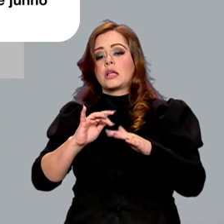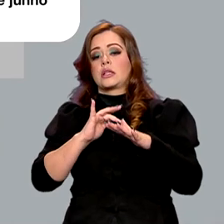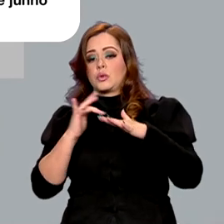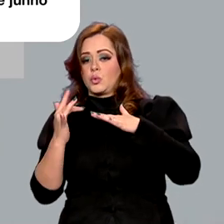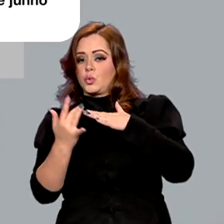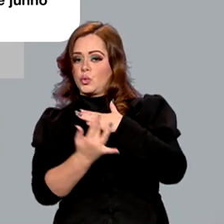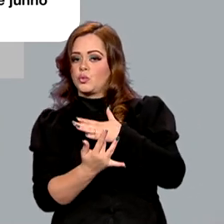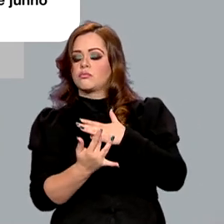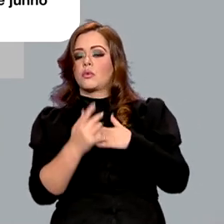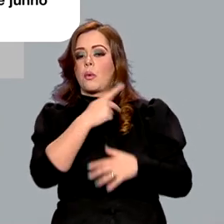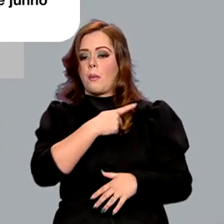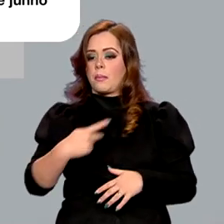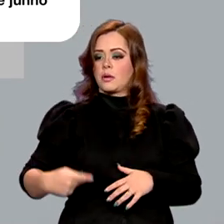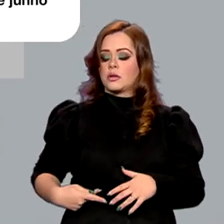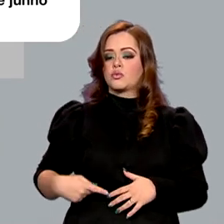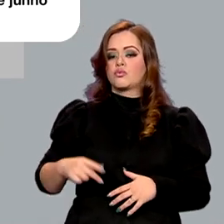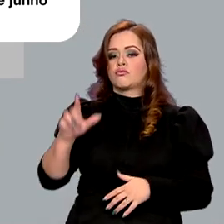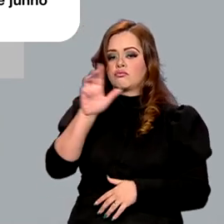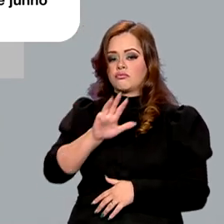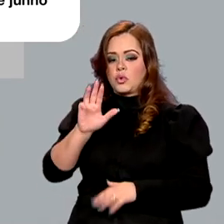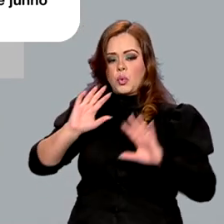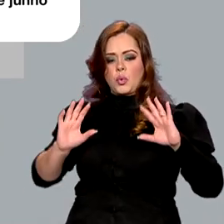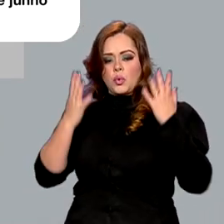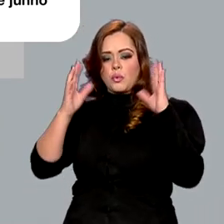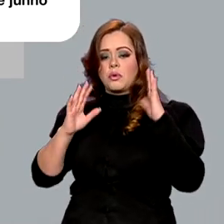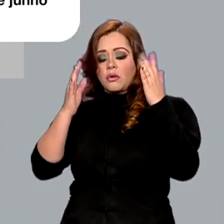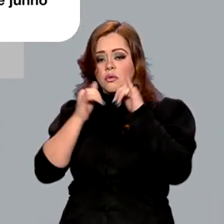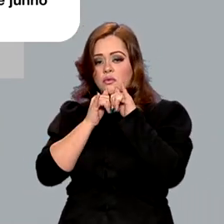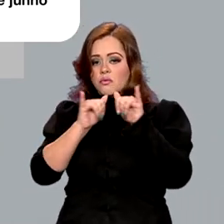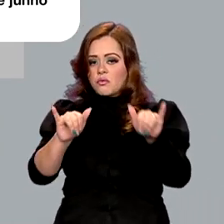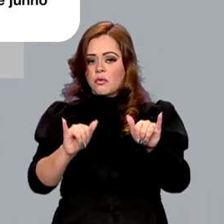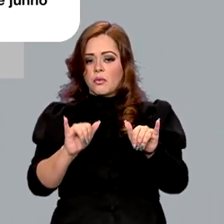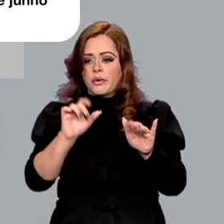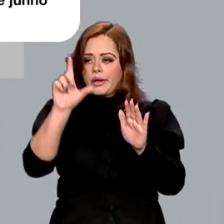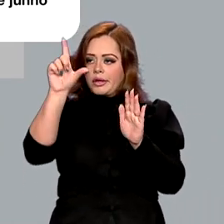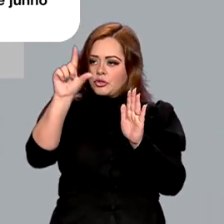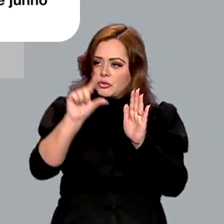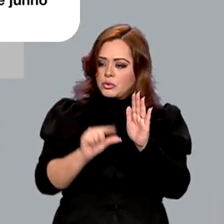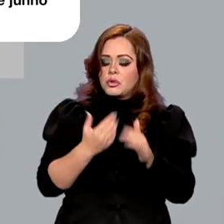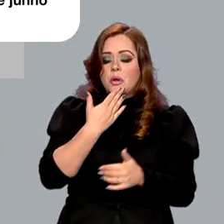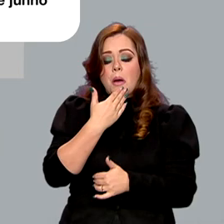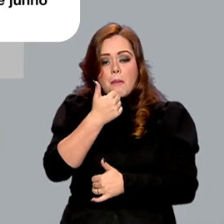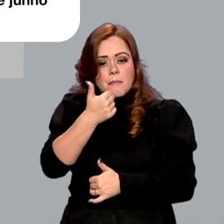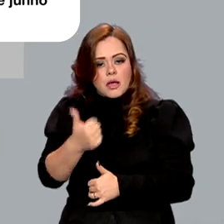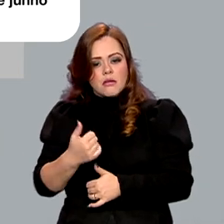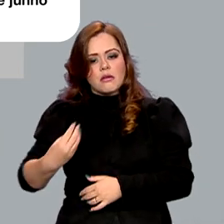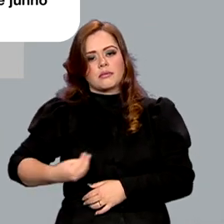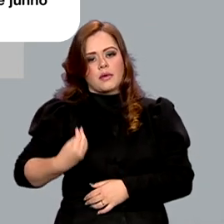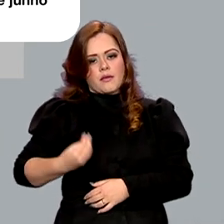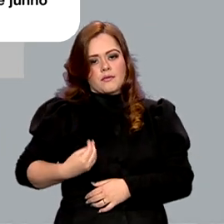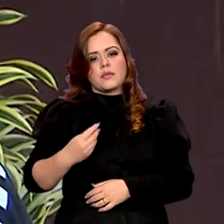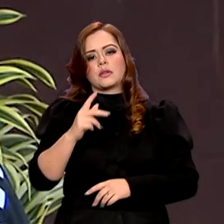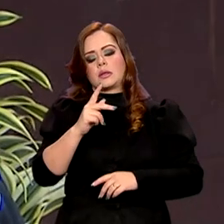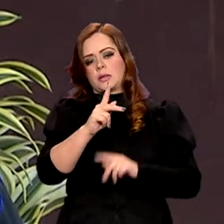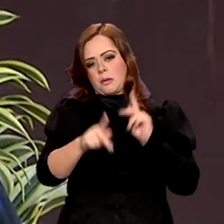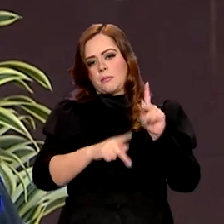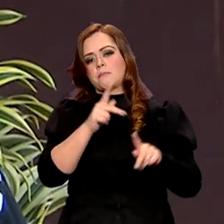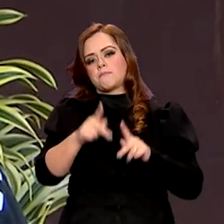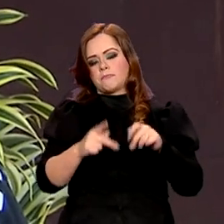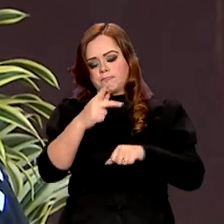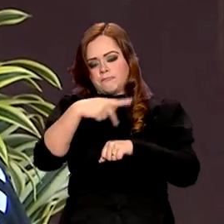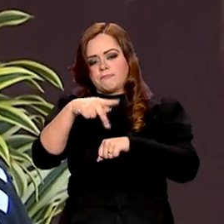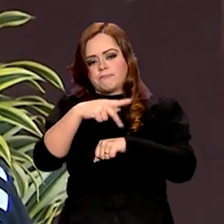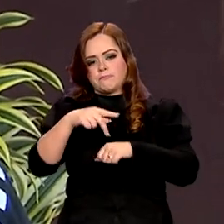comemorou o resultado do IPCA e disse que a desaceleração vai melhorar a vida do brasileiro. Para a